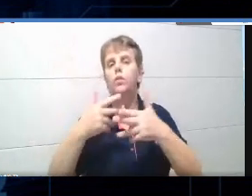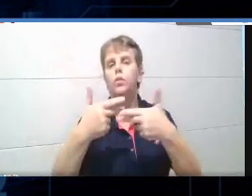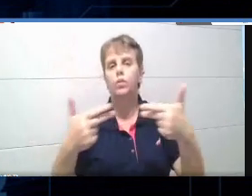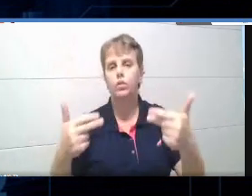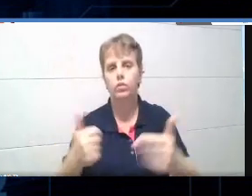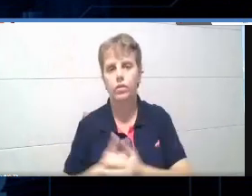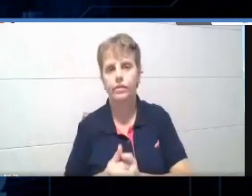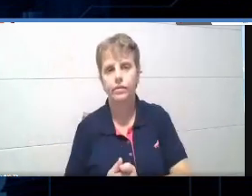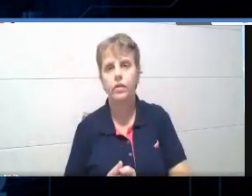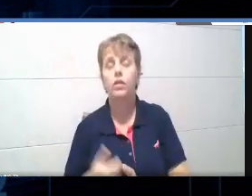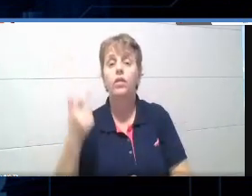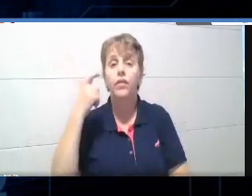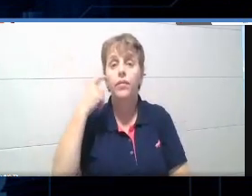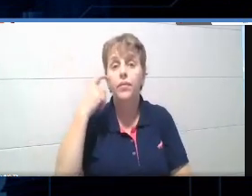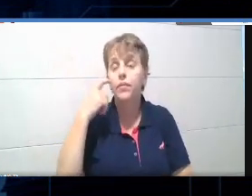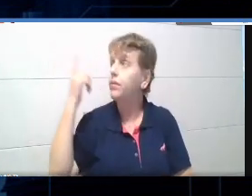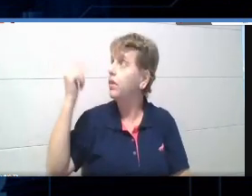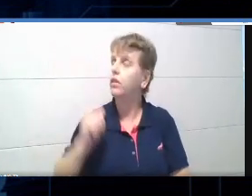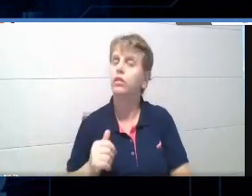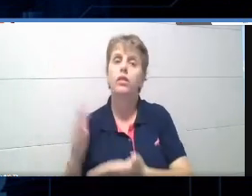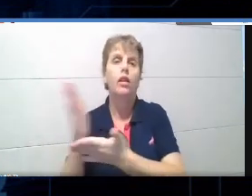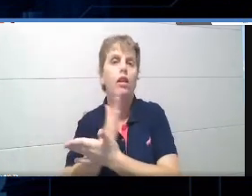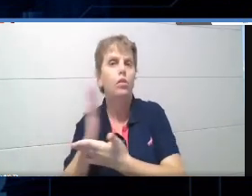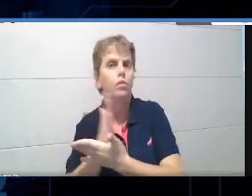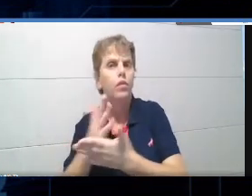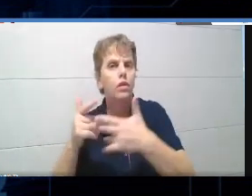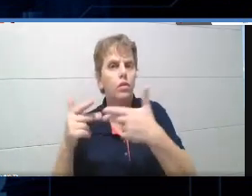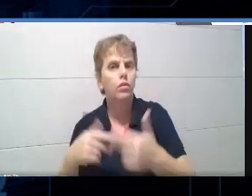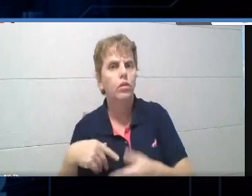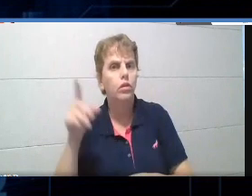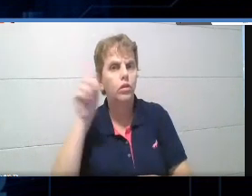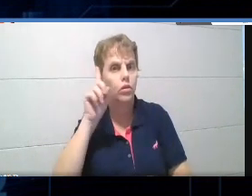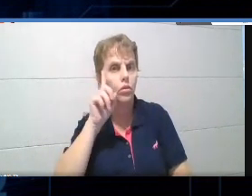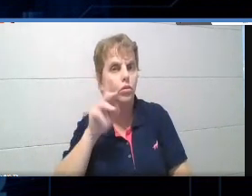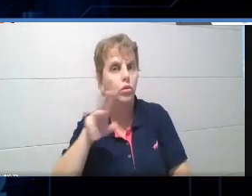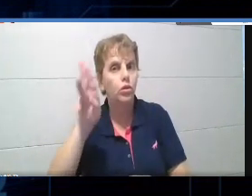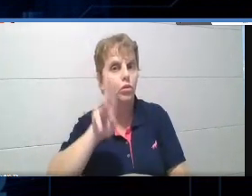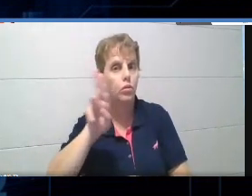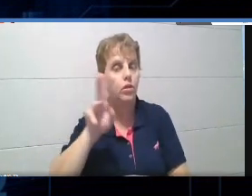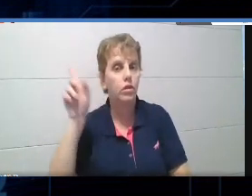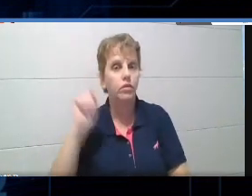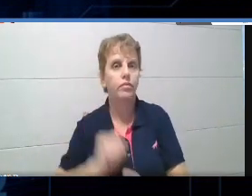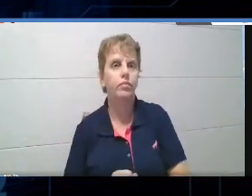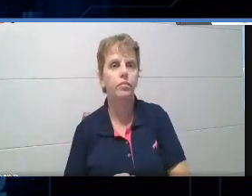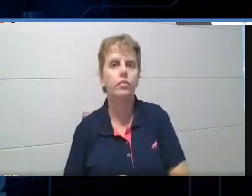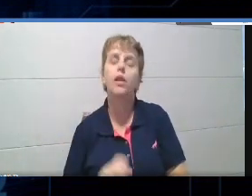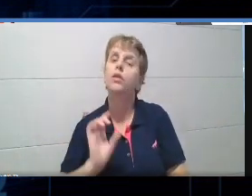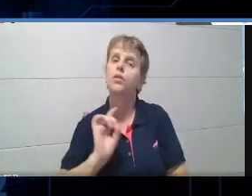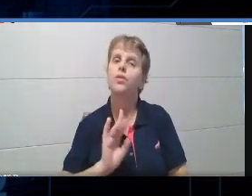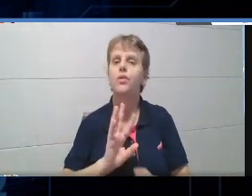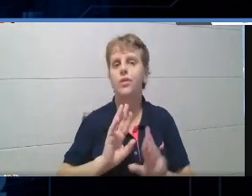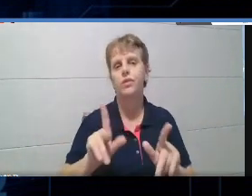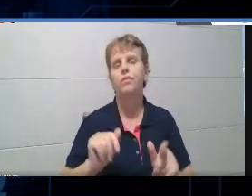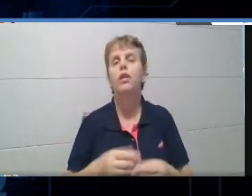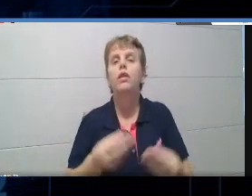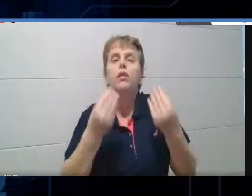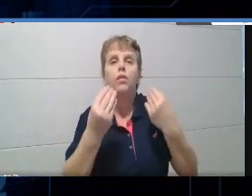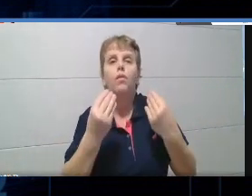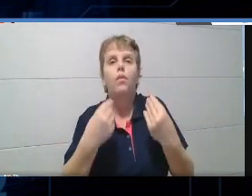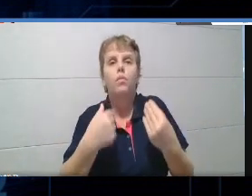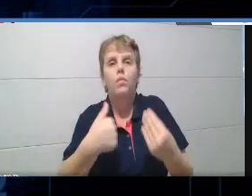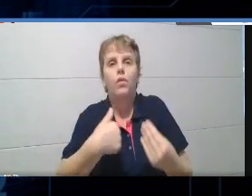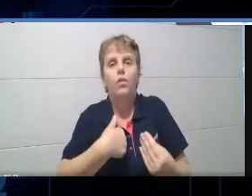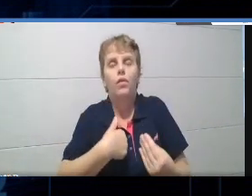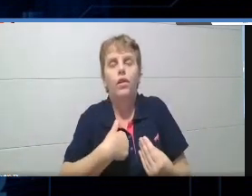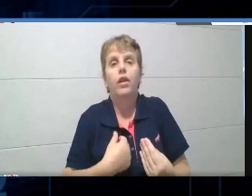é as coisas, já não são, né? As coisas que a gente faz no dia a dia, é isso. A única diferença é, como é que eu vou trabalhar isso aqui